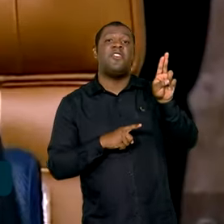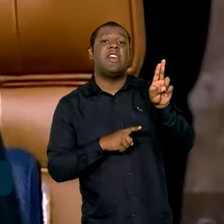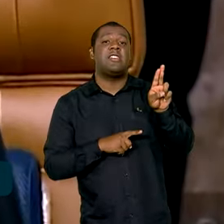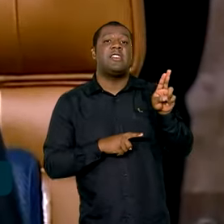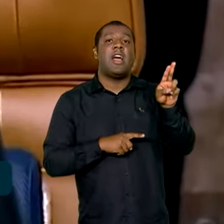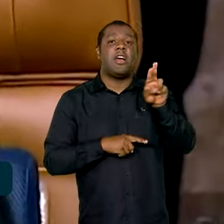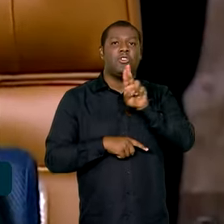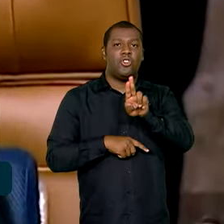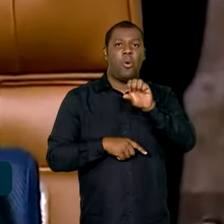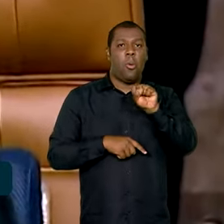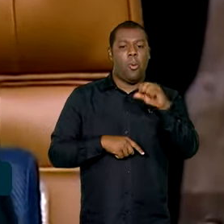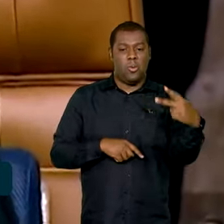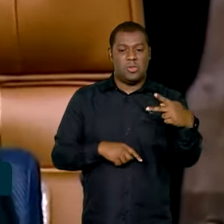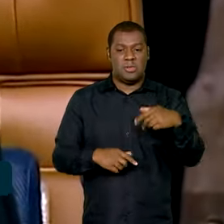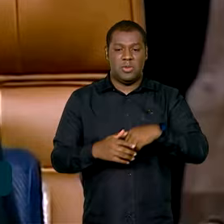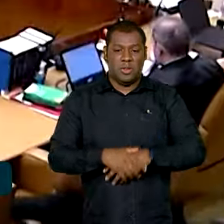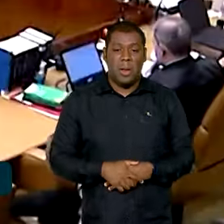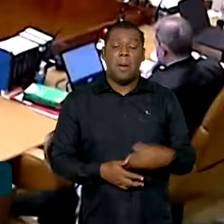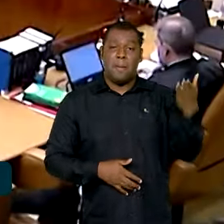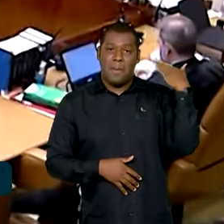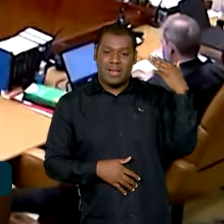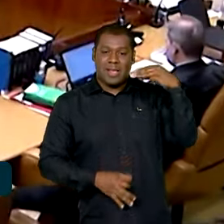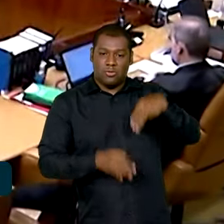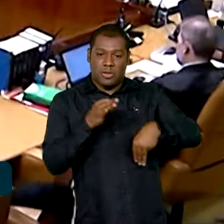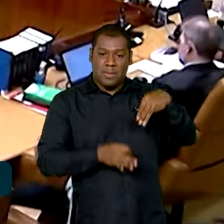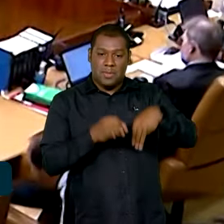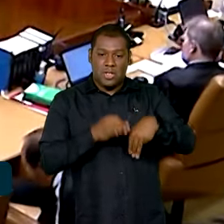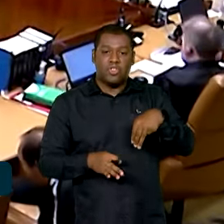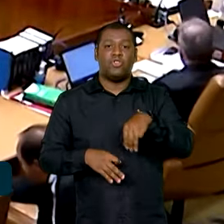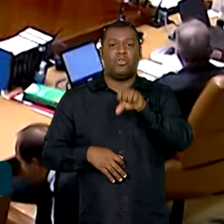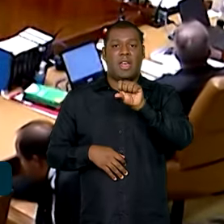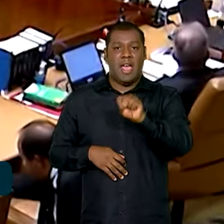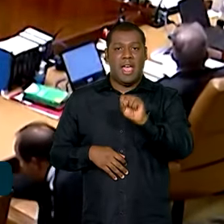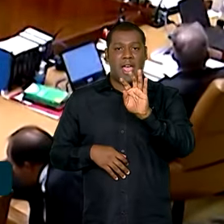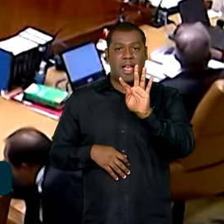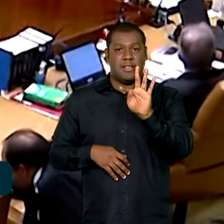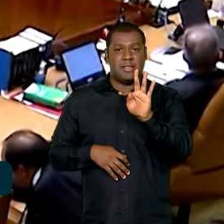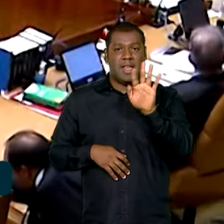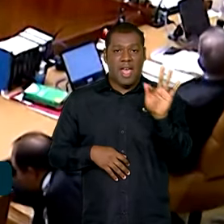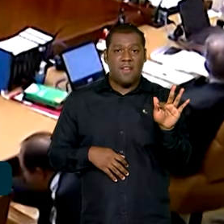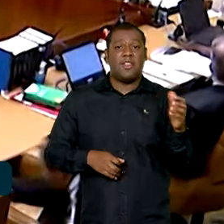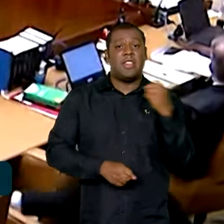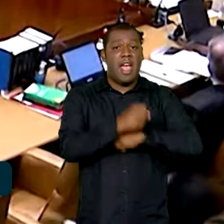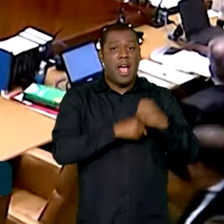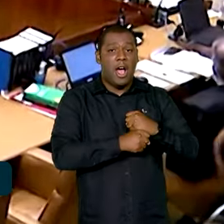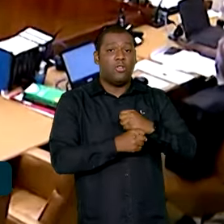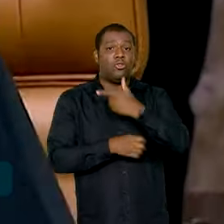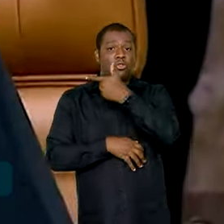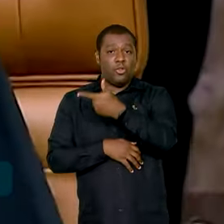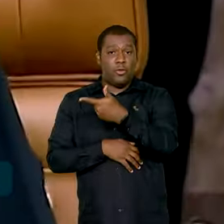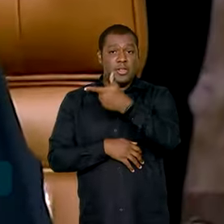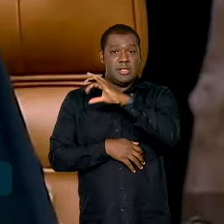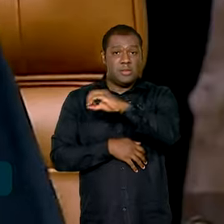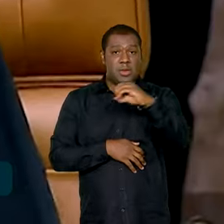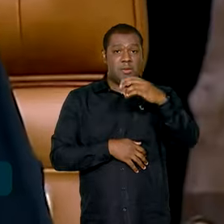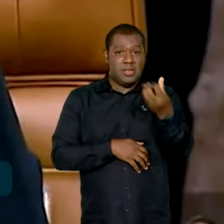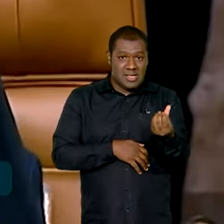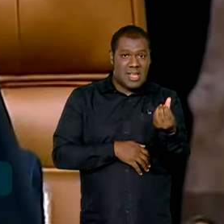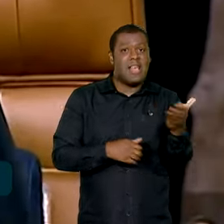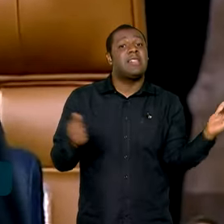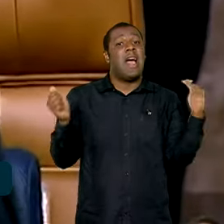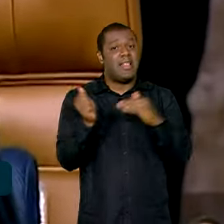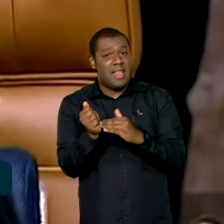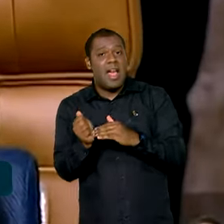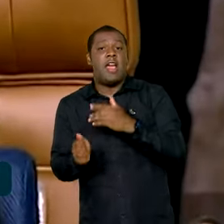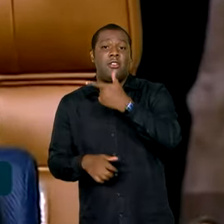Universidade de São Paulo. Foi ministro do Supremo Tribunal Federal de 2006 a 2023, tendo presidido a